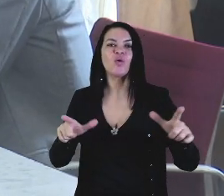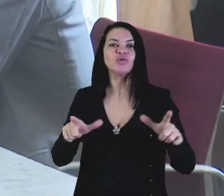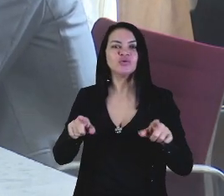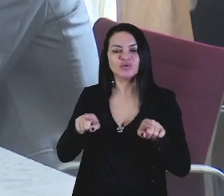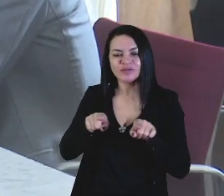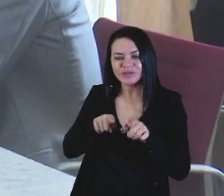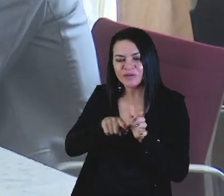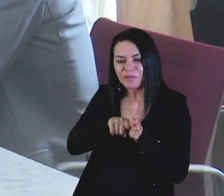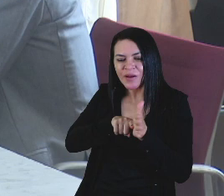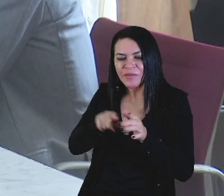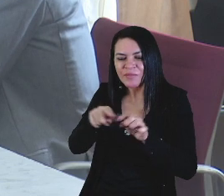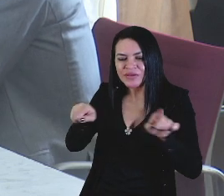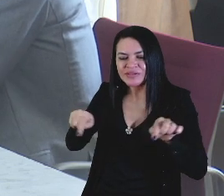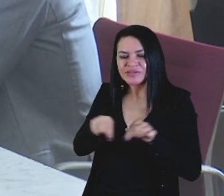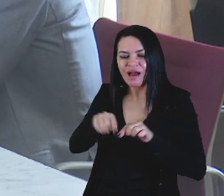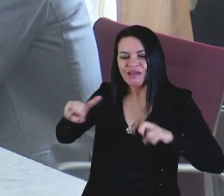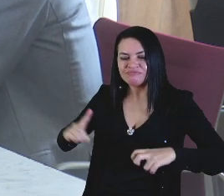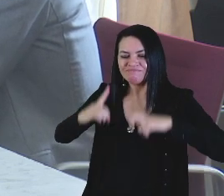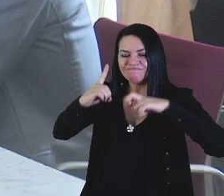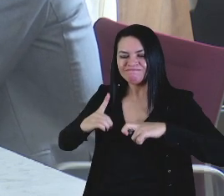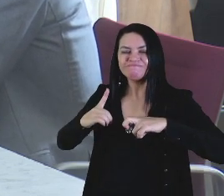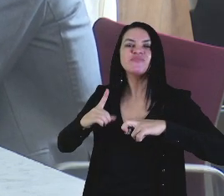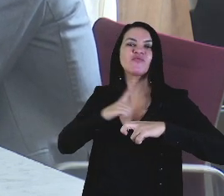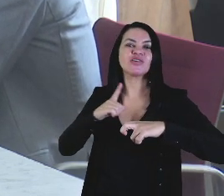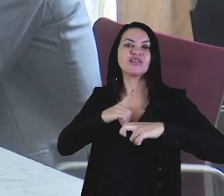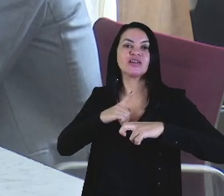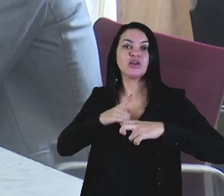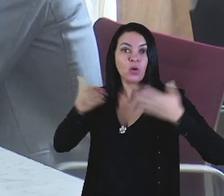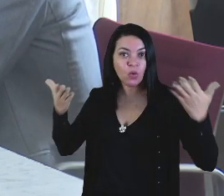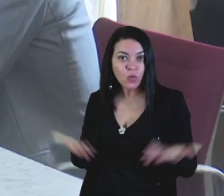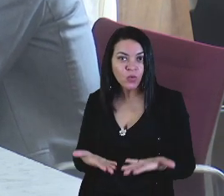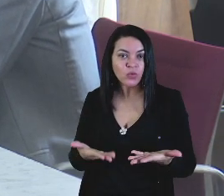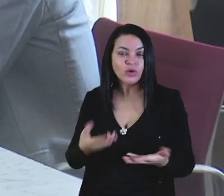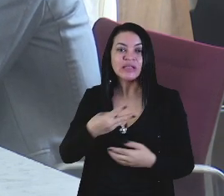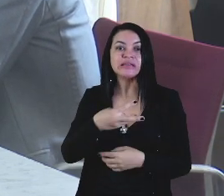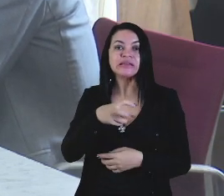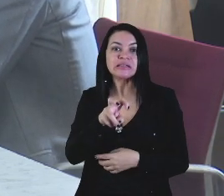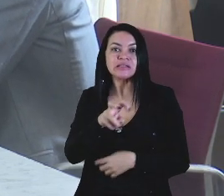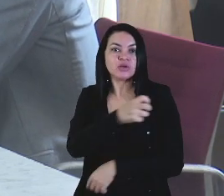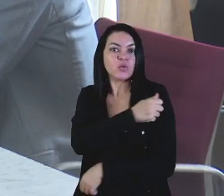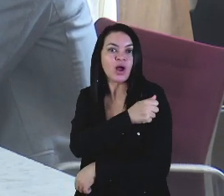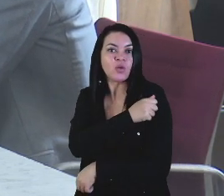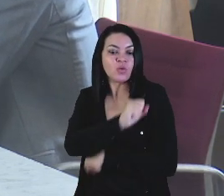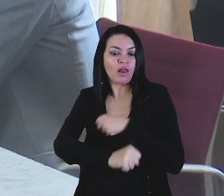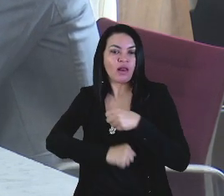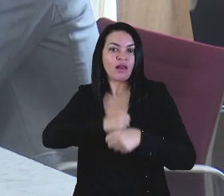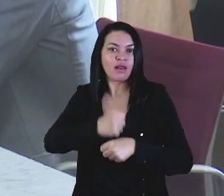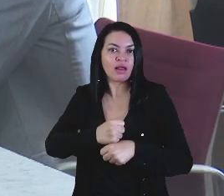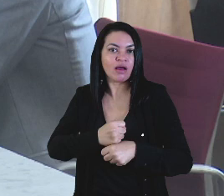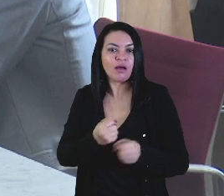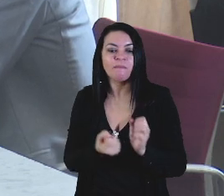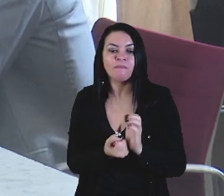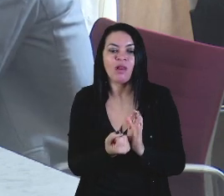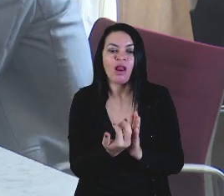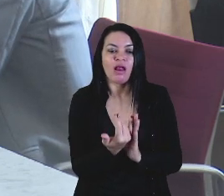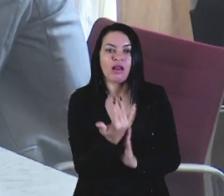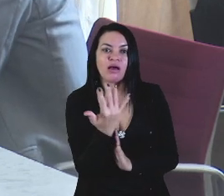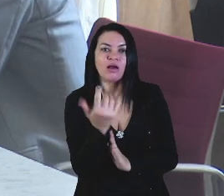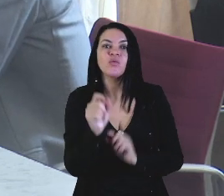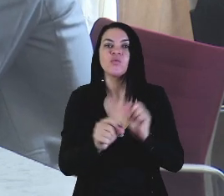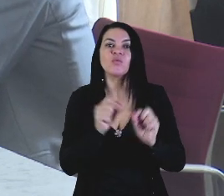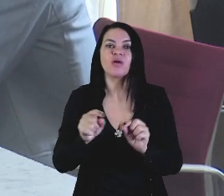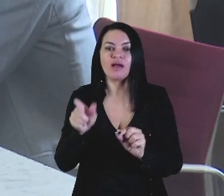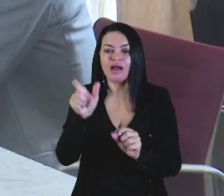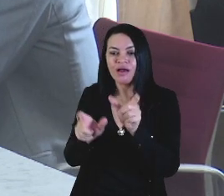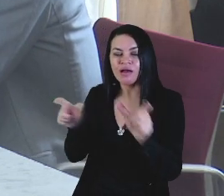existentes. Com isso, nós vamos poder passar de 35 alunos ano, que representa a